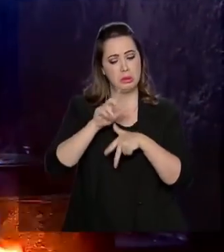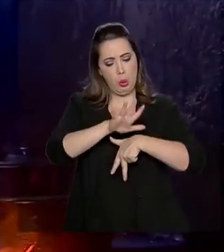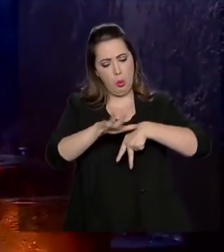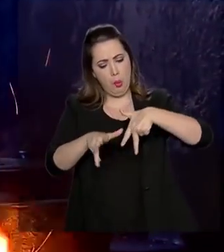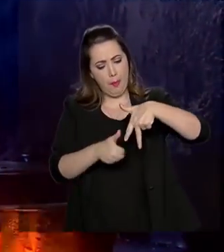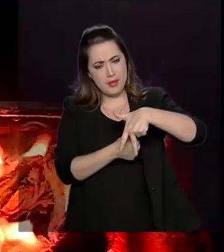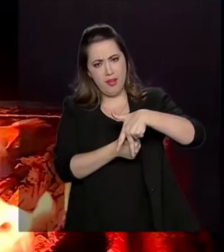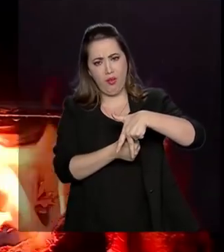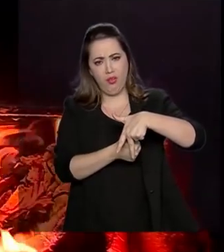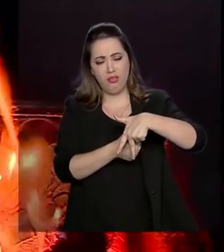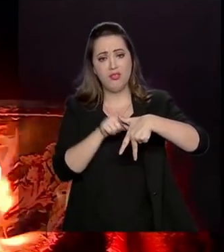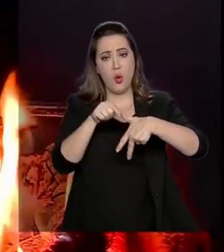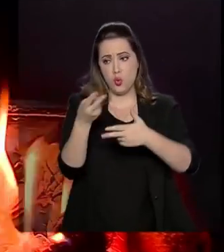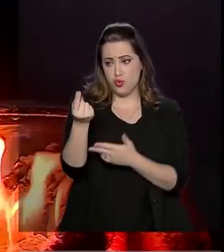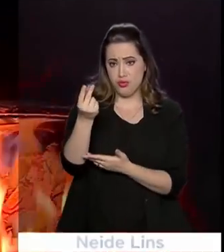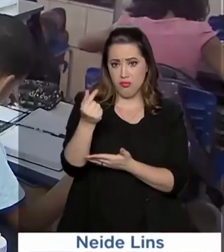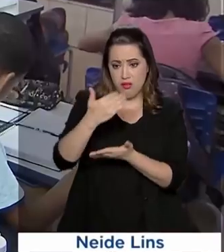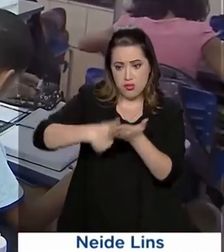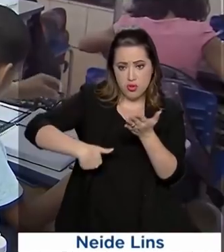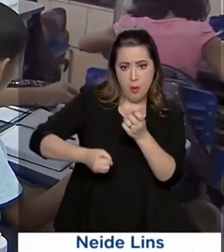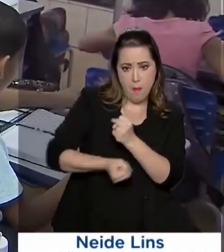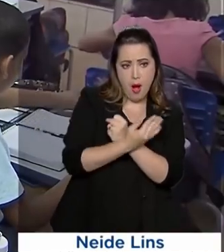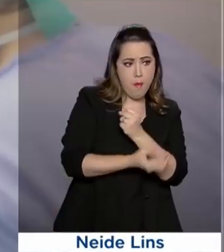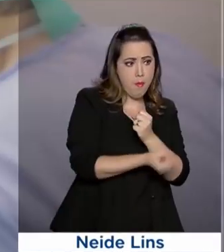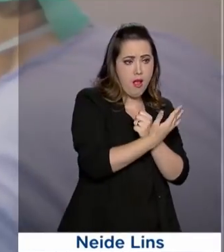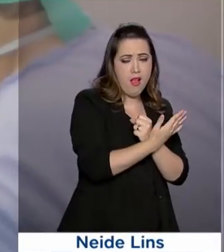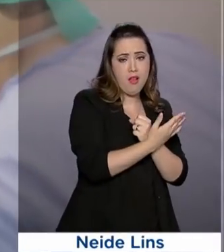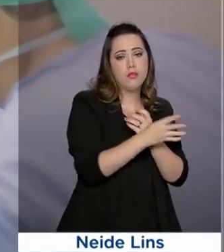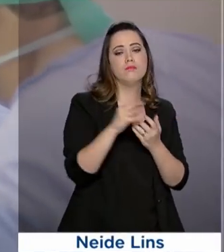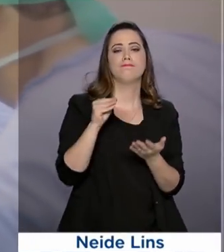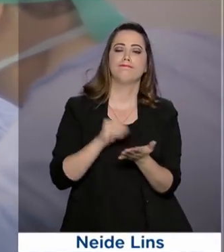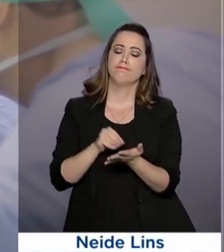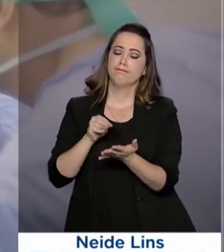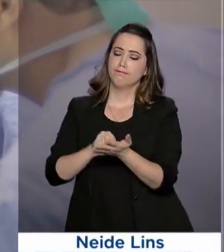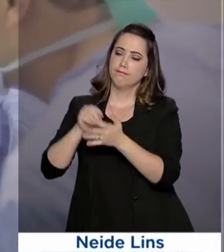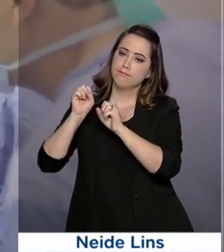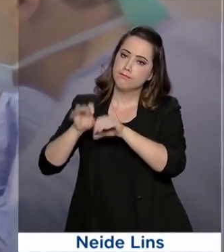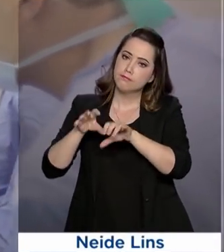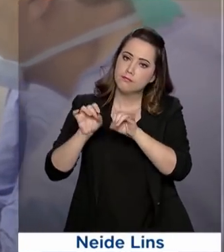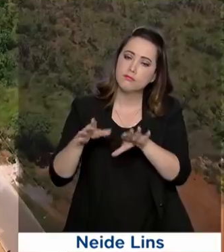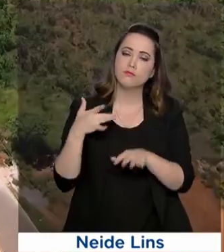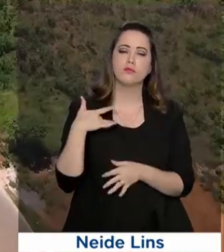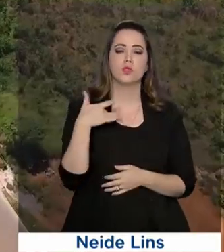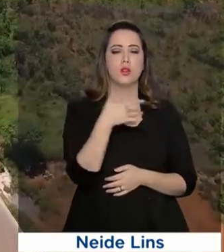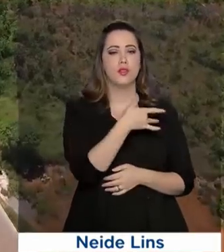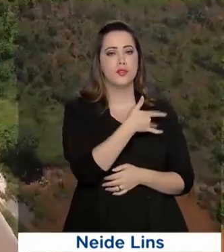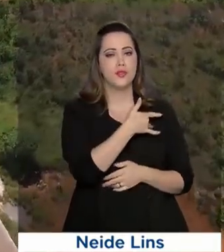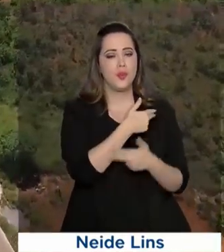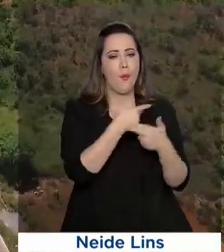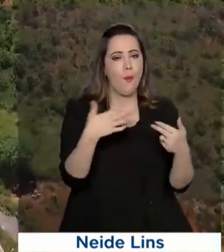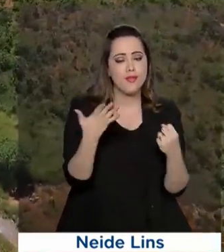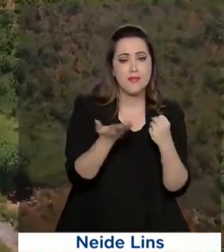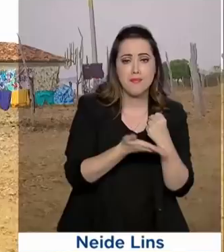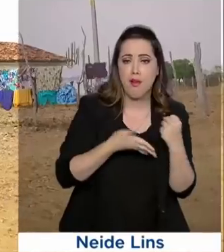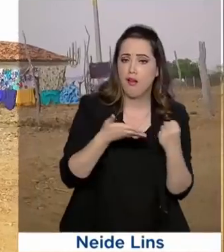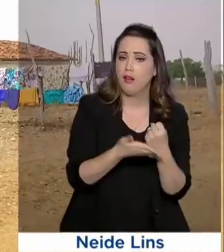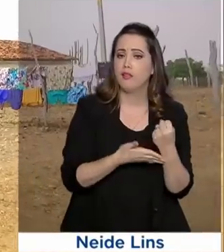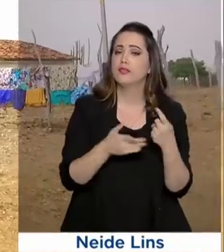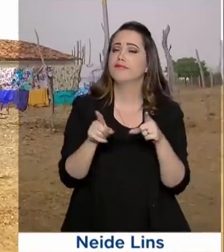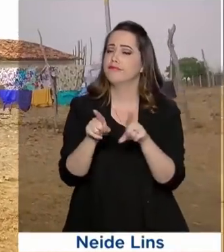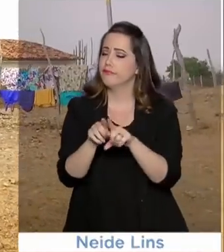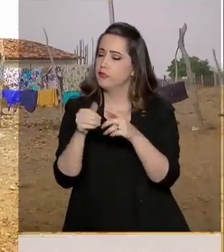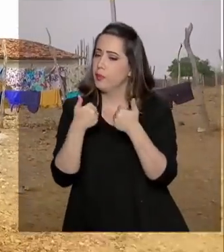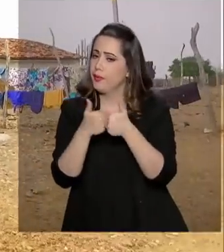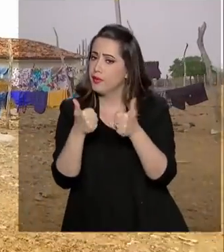O valor que é desviado dos cofres públicos deixa de ser investido em educação, saúde, saneamento básico, transporte